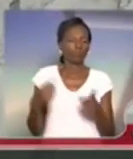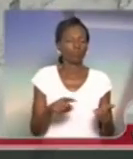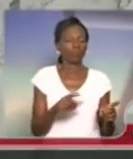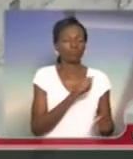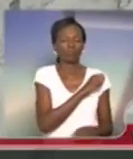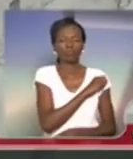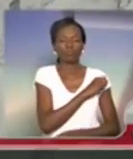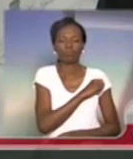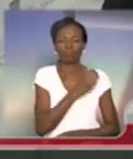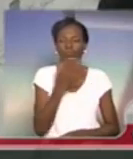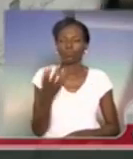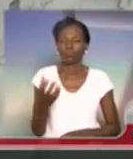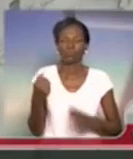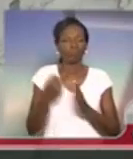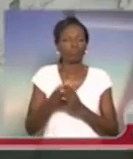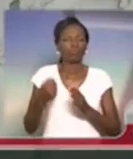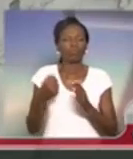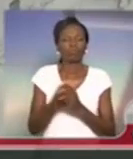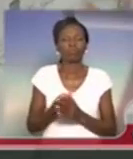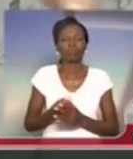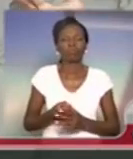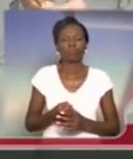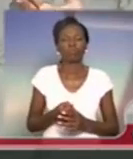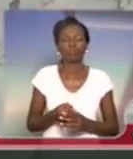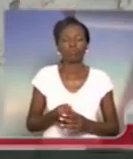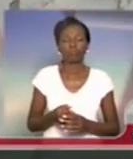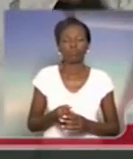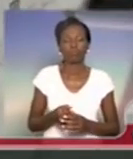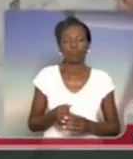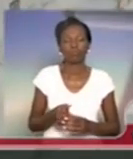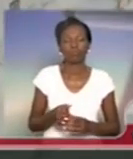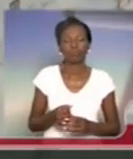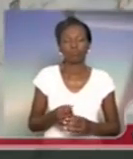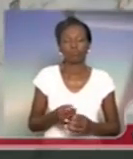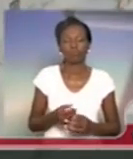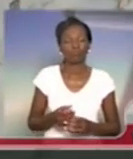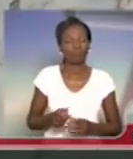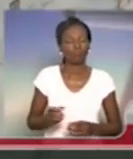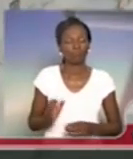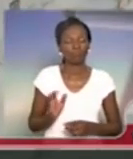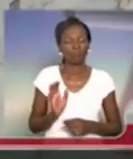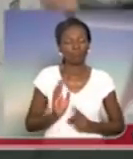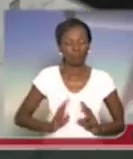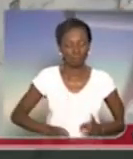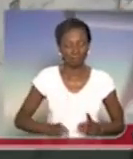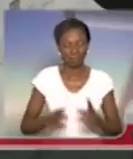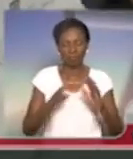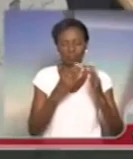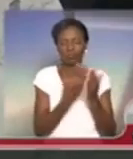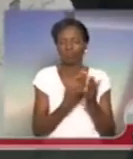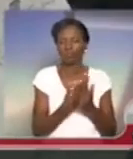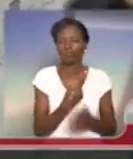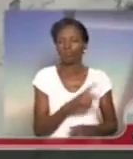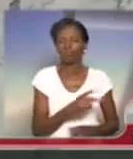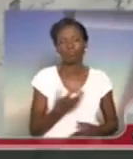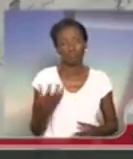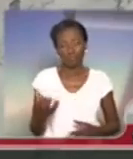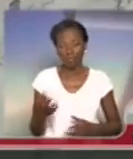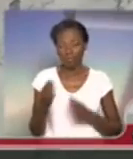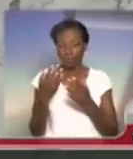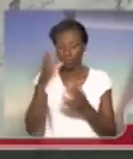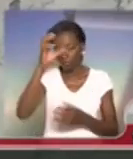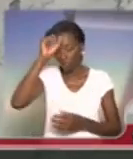alunos que querem, estão lutando por algo óbvio, que é a manutenção das suas escolas. Eles querem permanecer